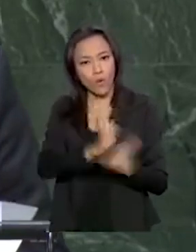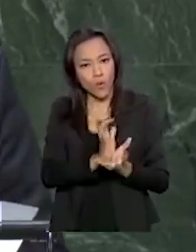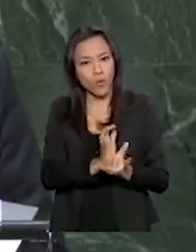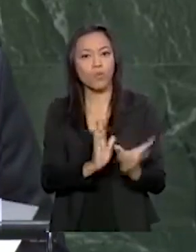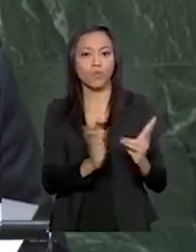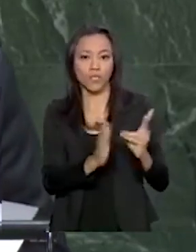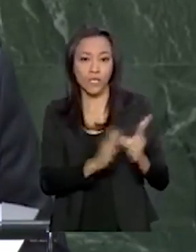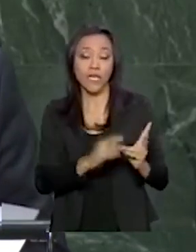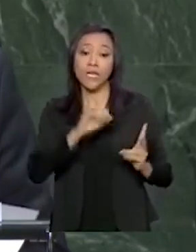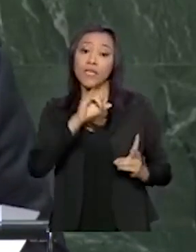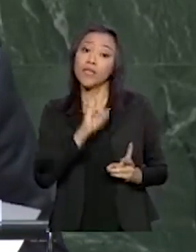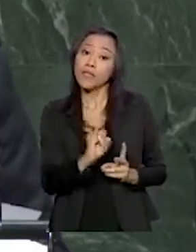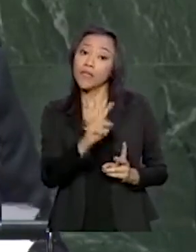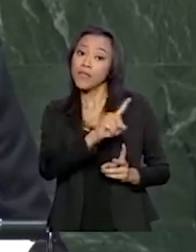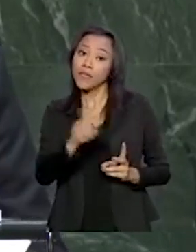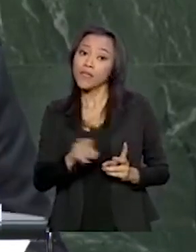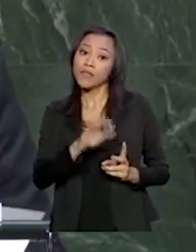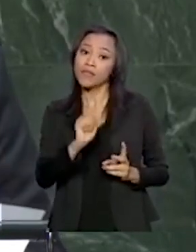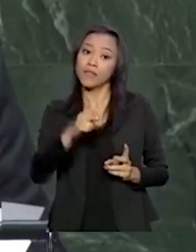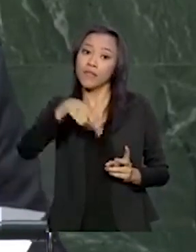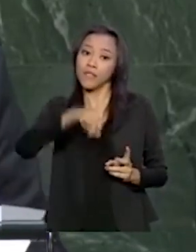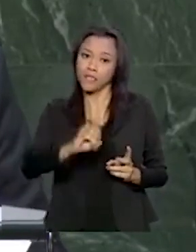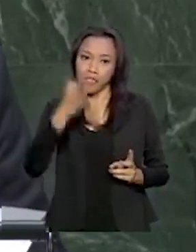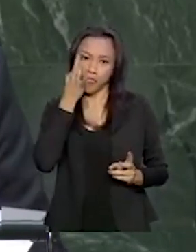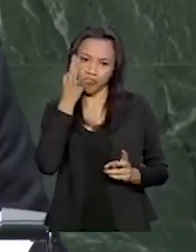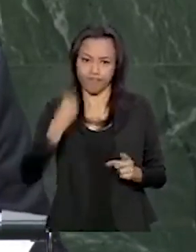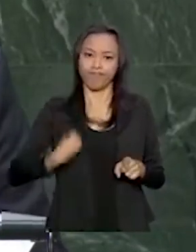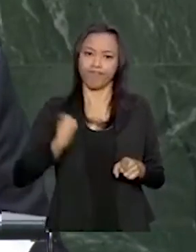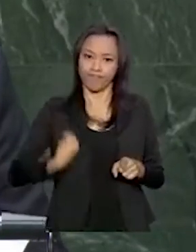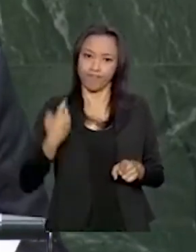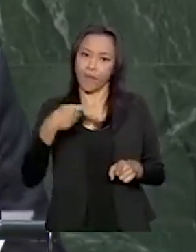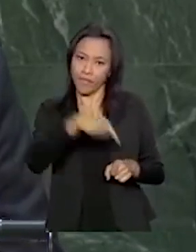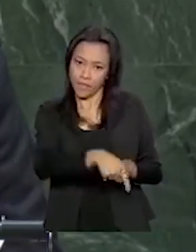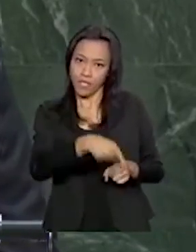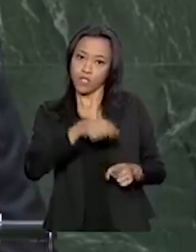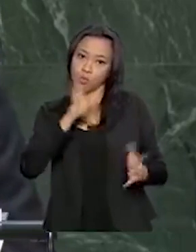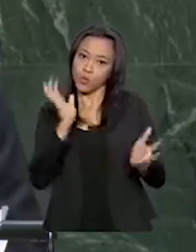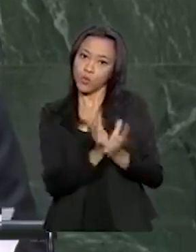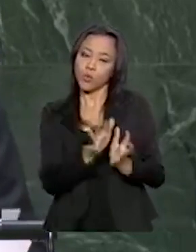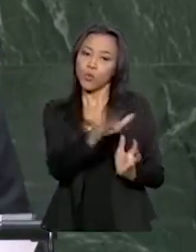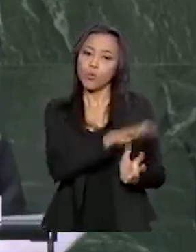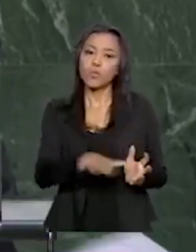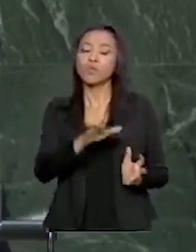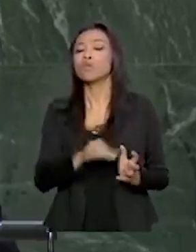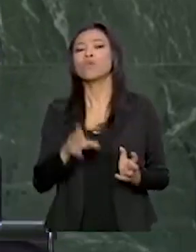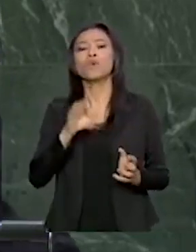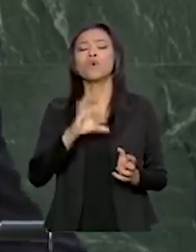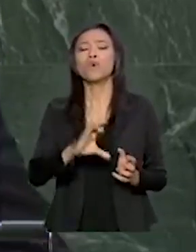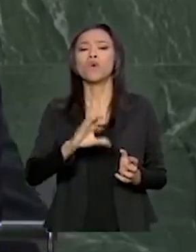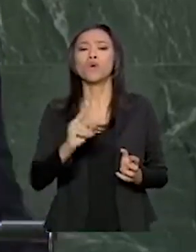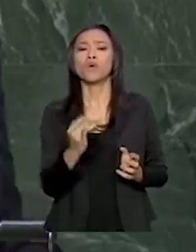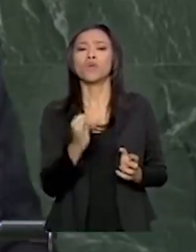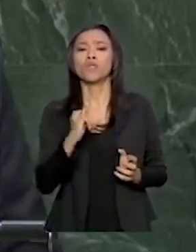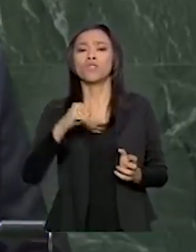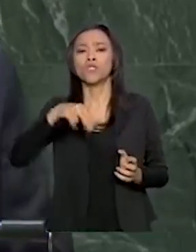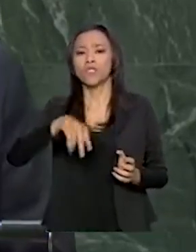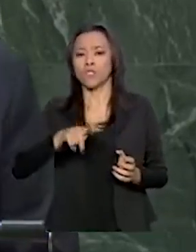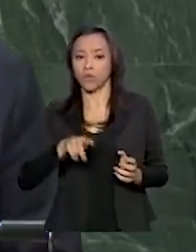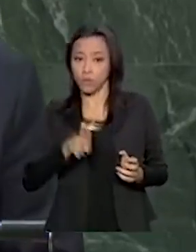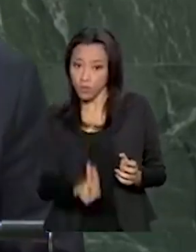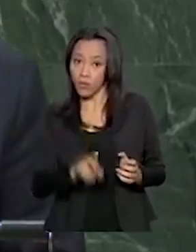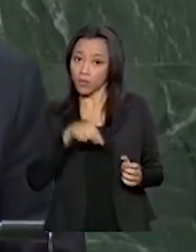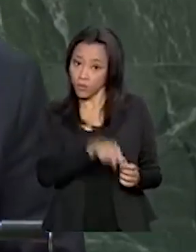Calapalo, aqui presente, do Parque Indígena do Xingu, Mato Grosso, que a mesma possa, na